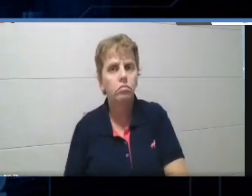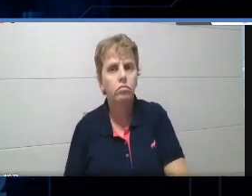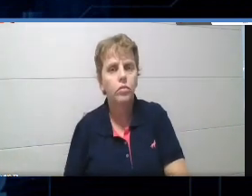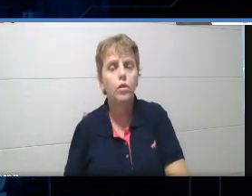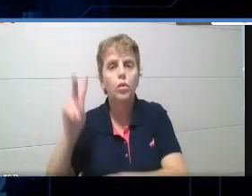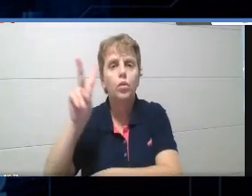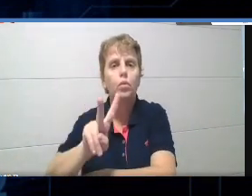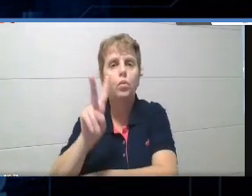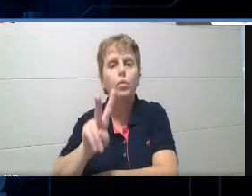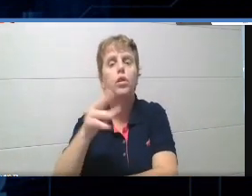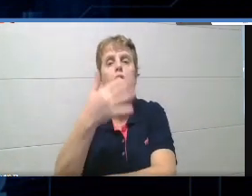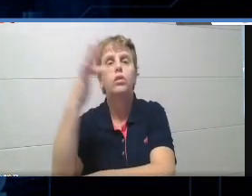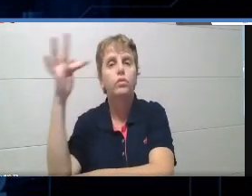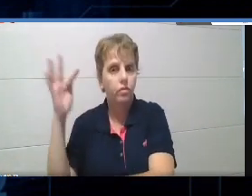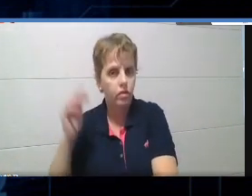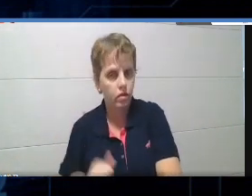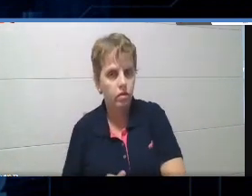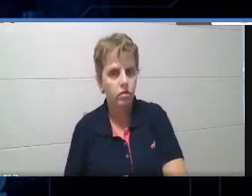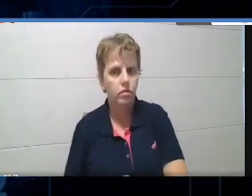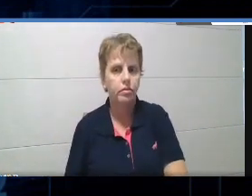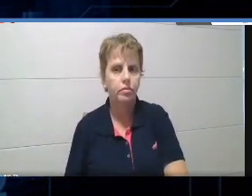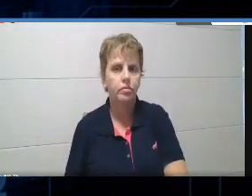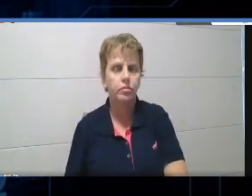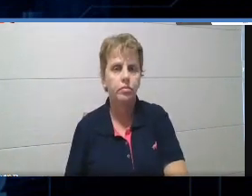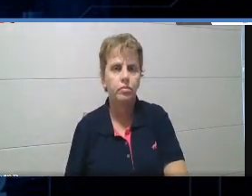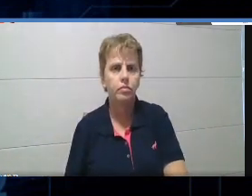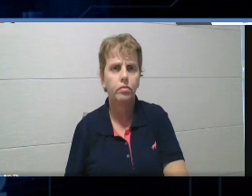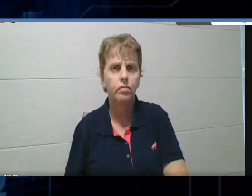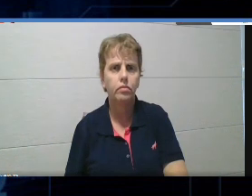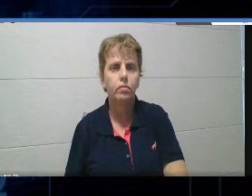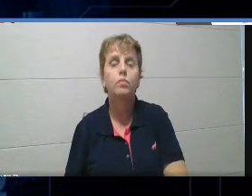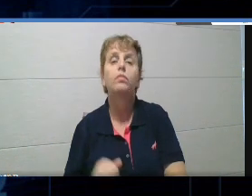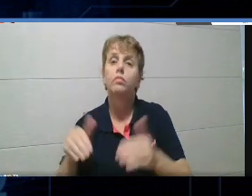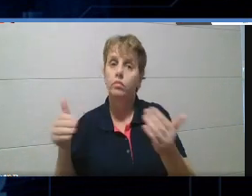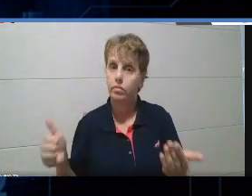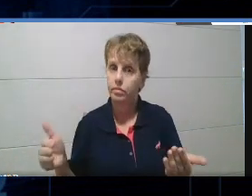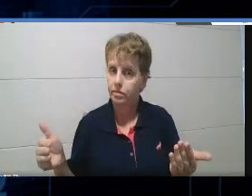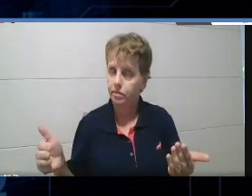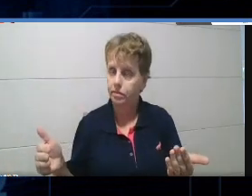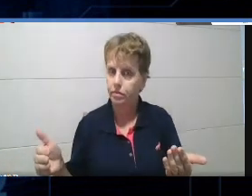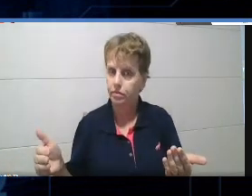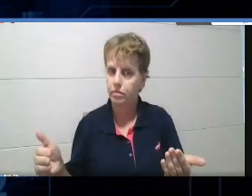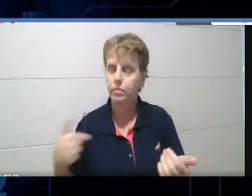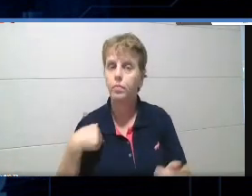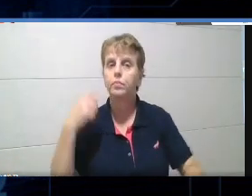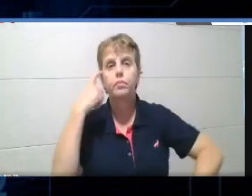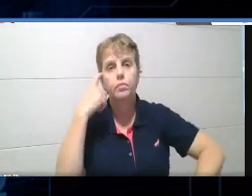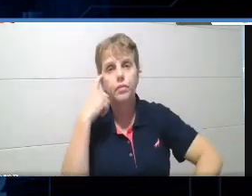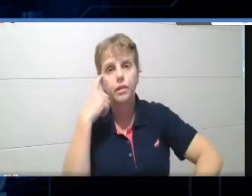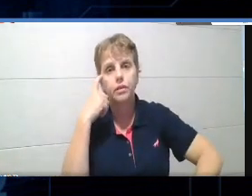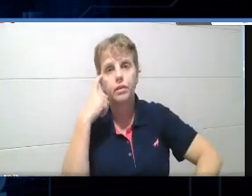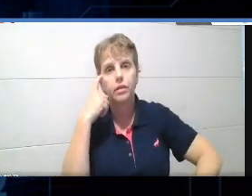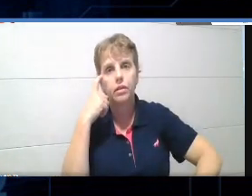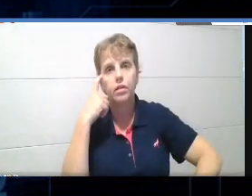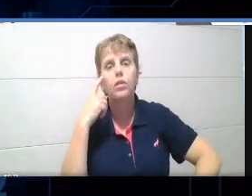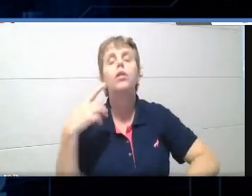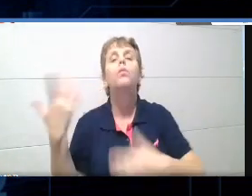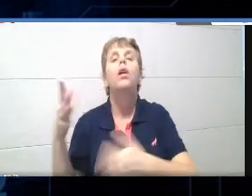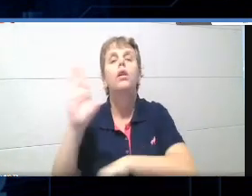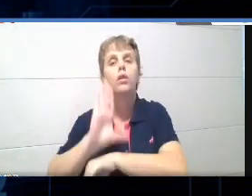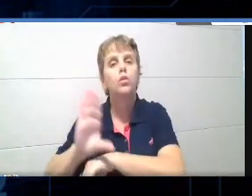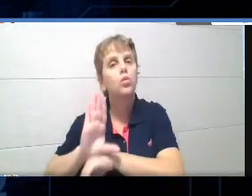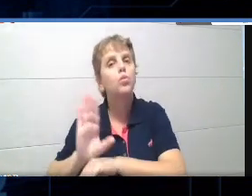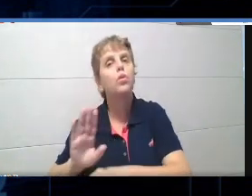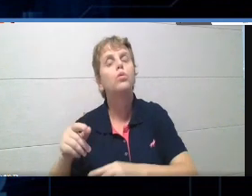Ajuda aí o povo que, que é da área pra mim, por favor. Então, assim, vamos pensar, e os cursos relacionados, né,